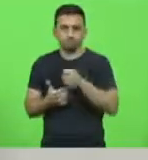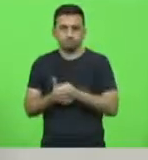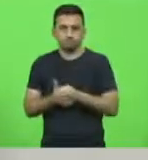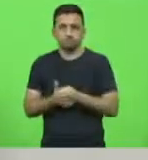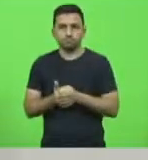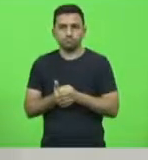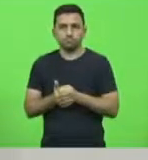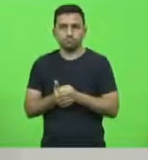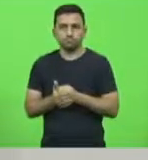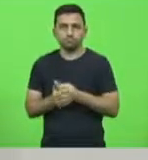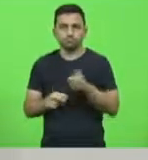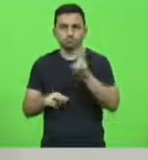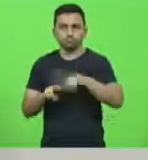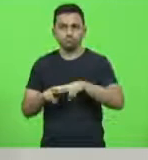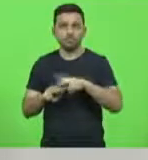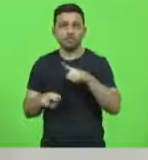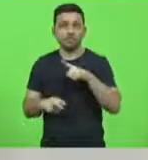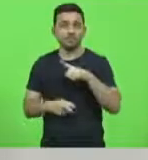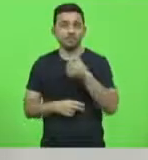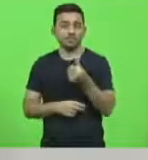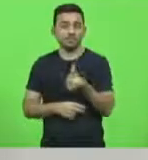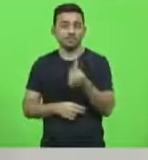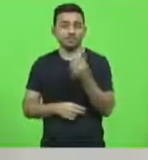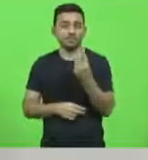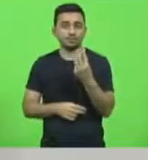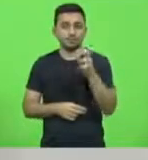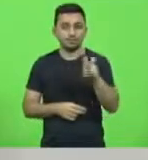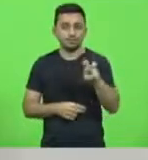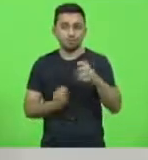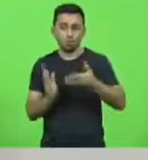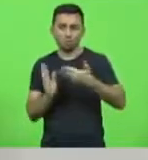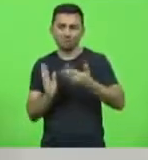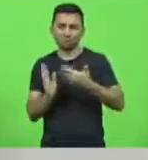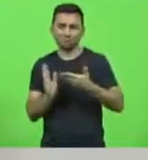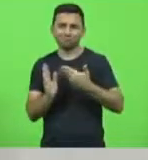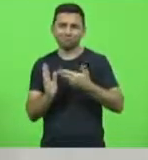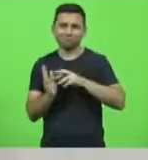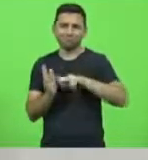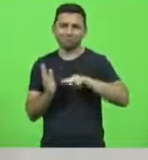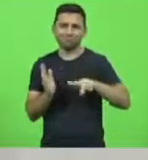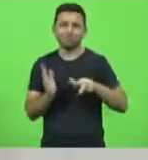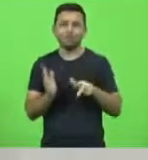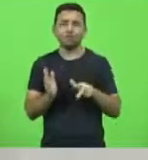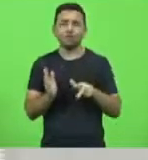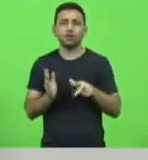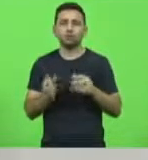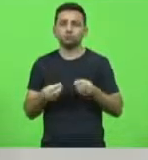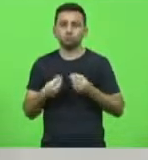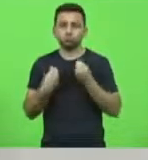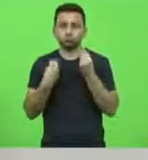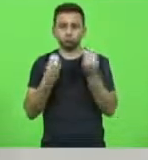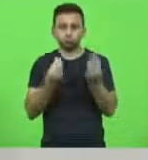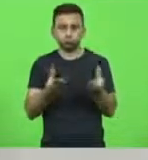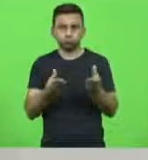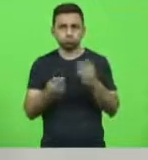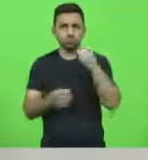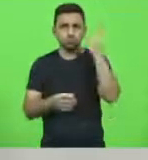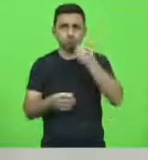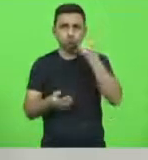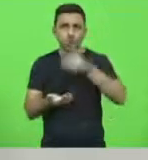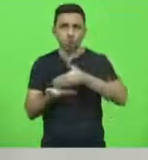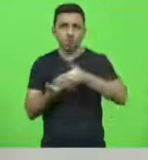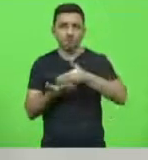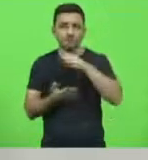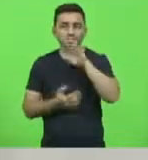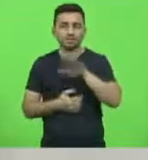decretava a prisão tinha 635 páginas e foi disponibilizada aos deputados no início da